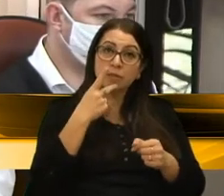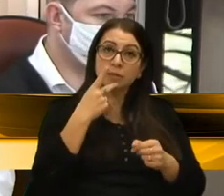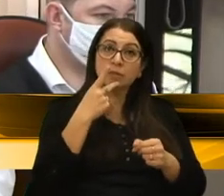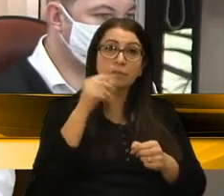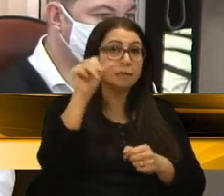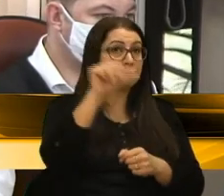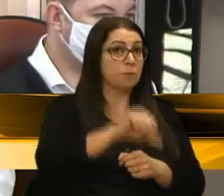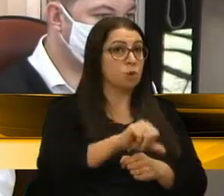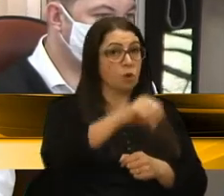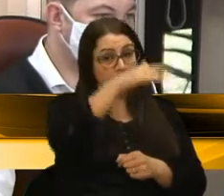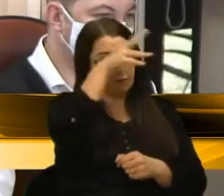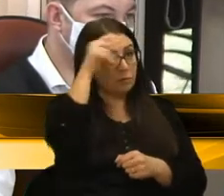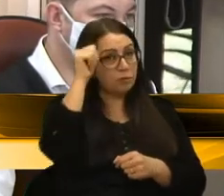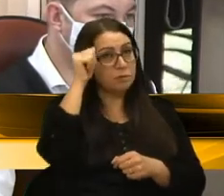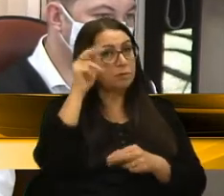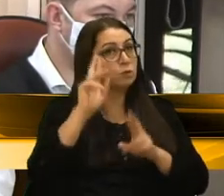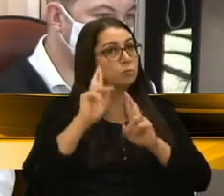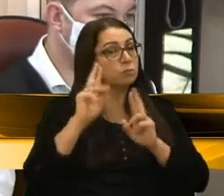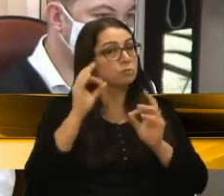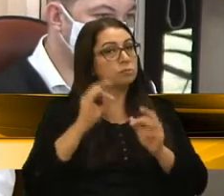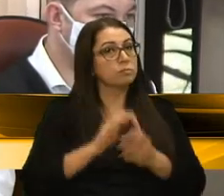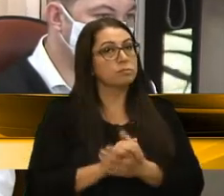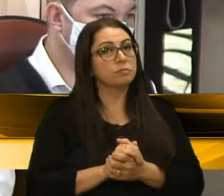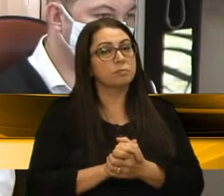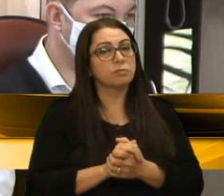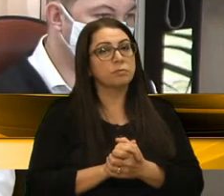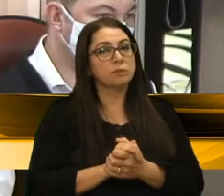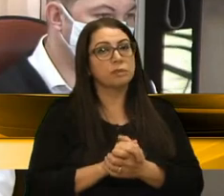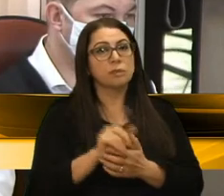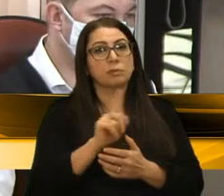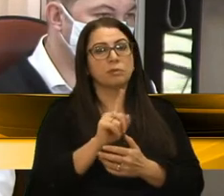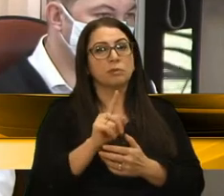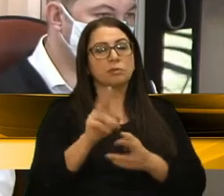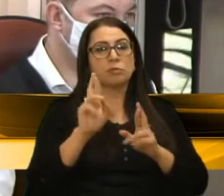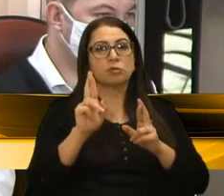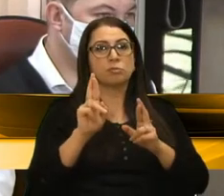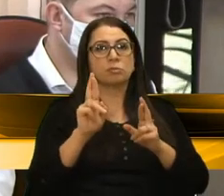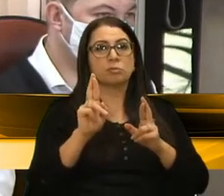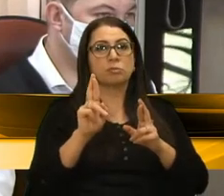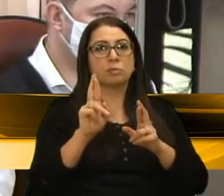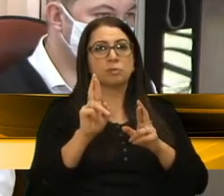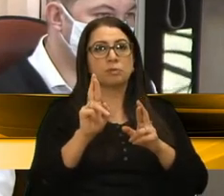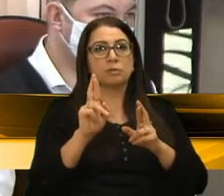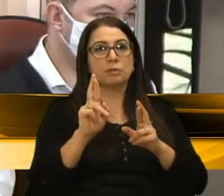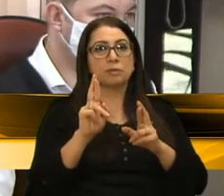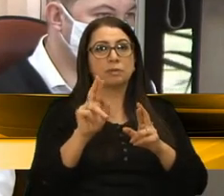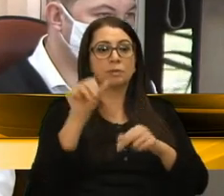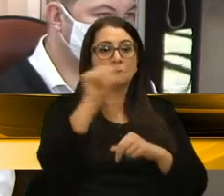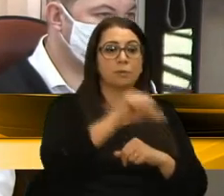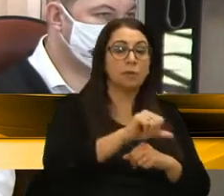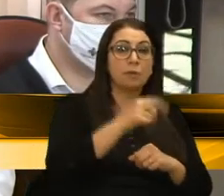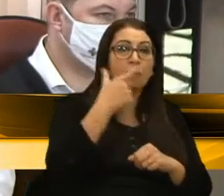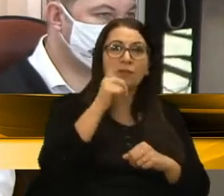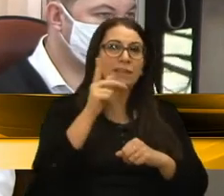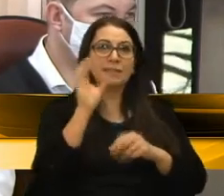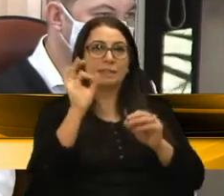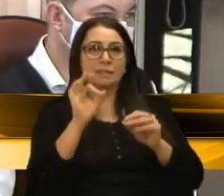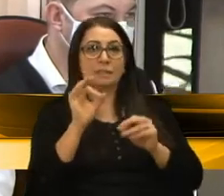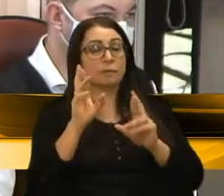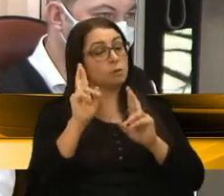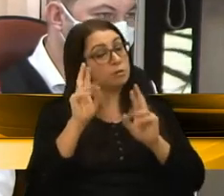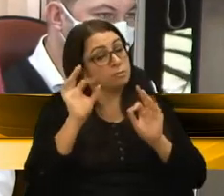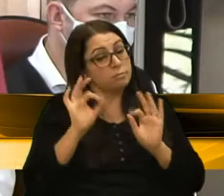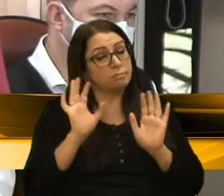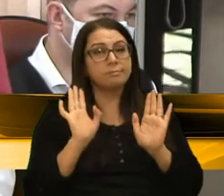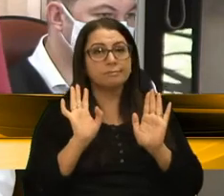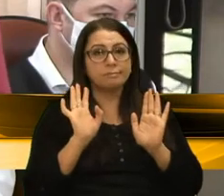pior para o Executivo, mas a vai torcer que dê certo. A gente não é do time que acha que não vai dar... Quando é derrotado aqui, a gente acha que não vai dar certo. A torcer que